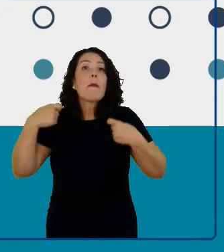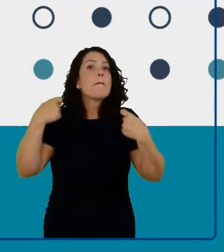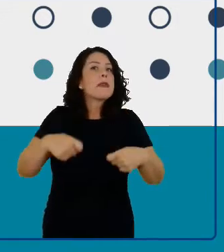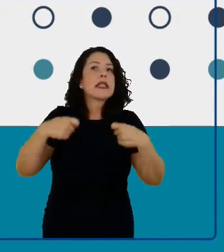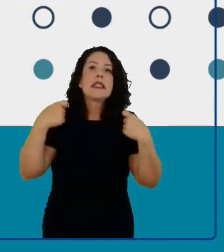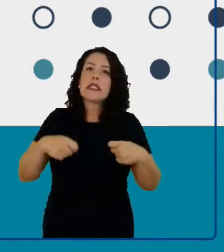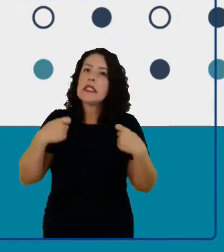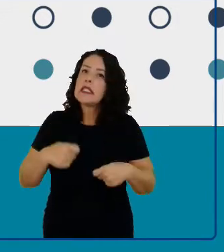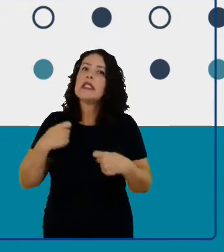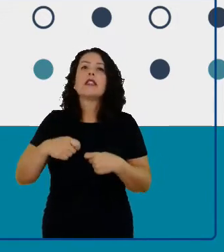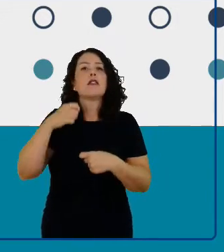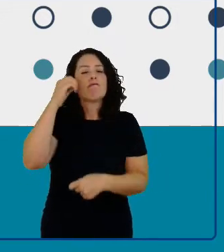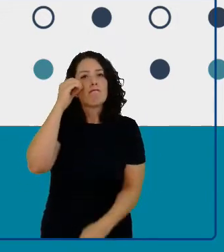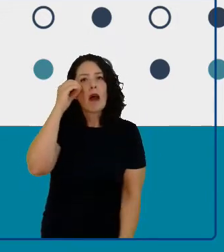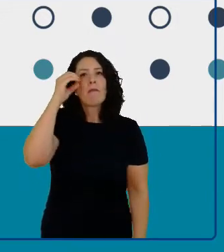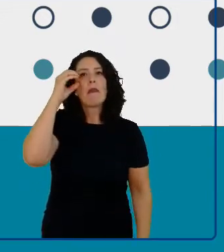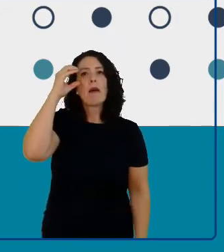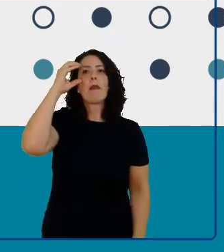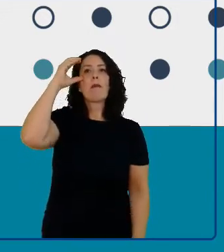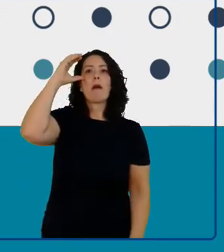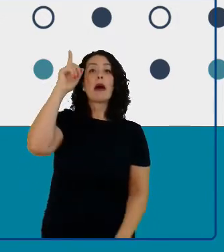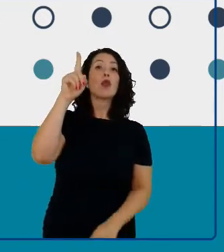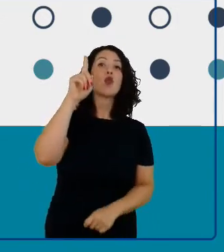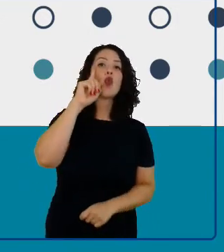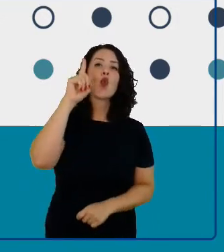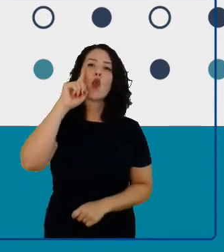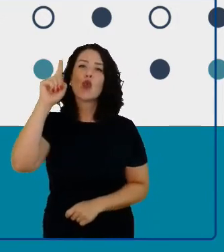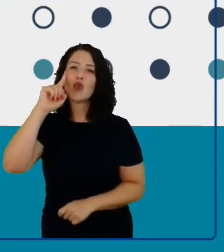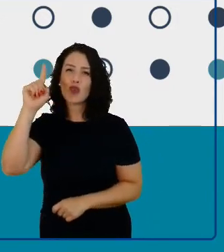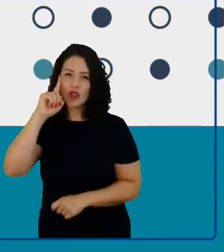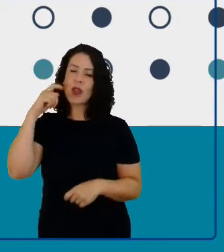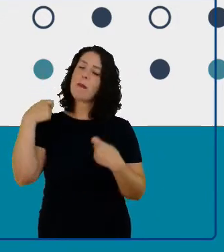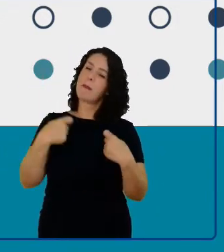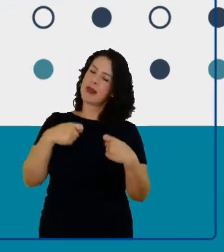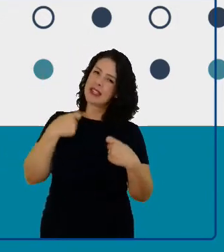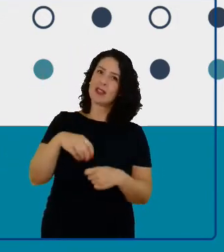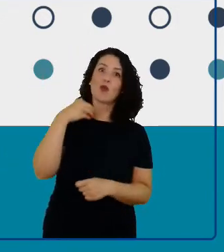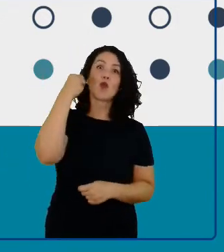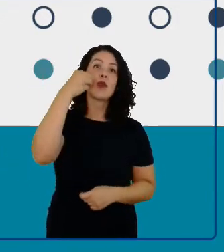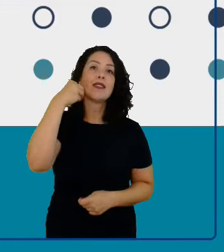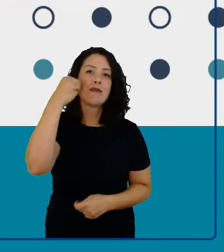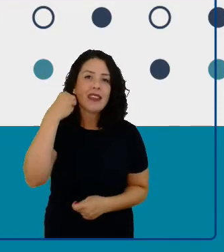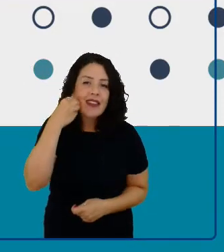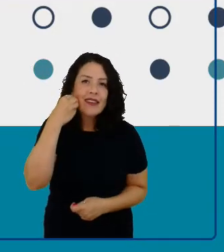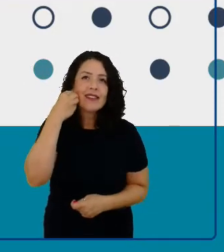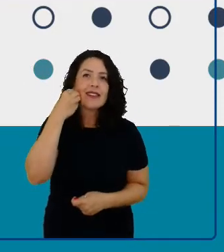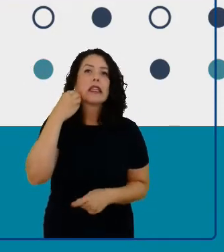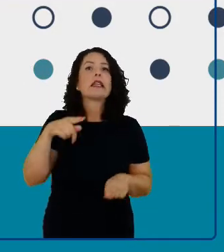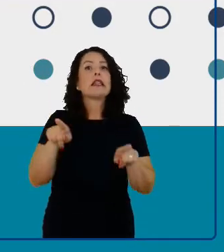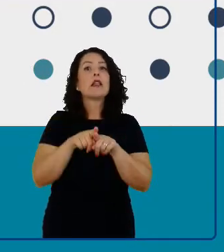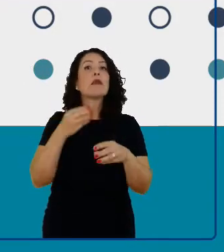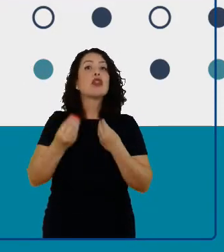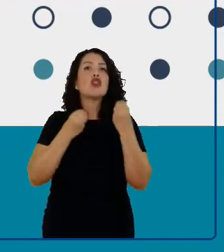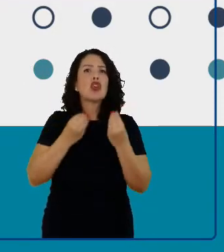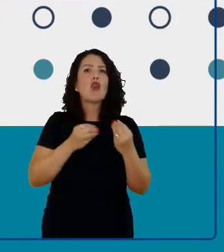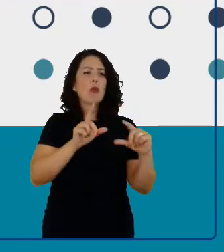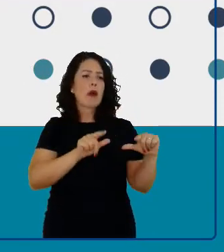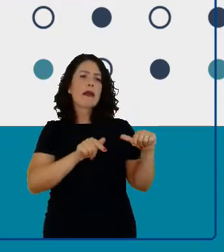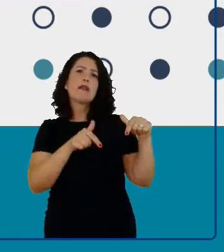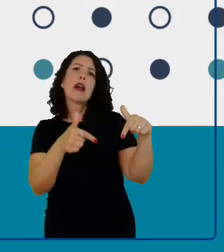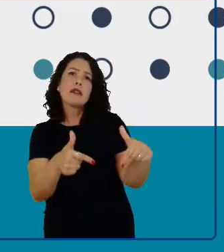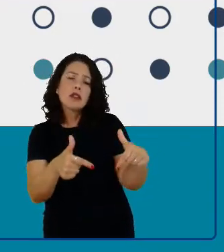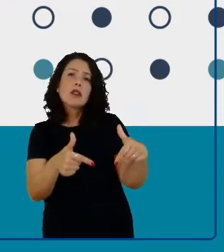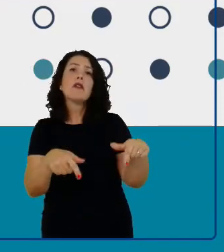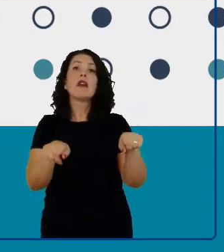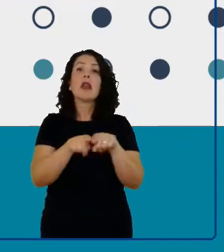em sua convivência cotidiana na questão das iniciativas e das ciências